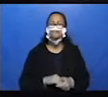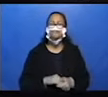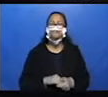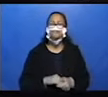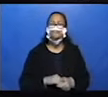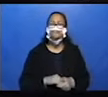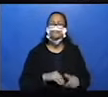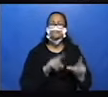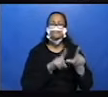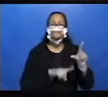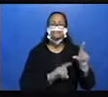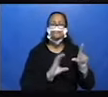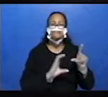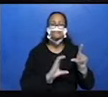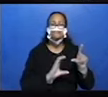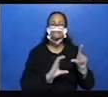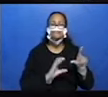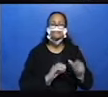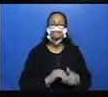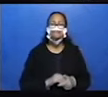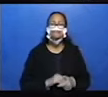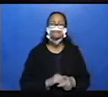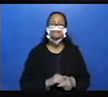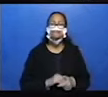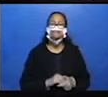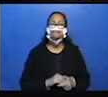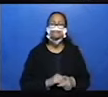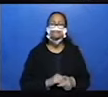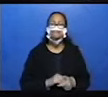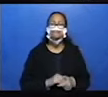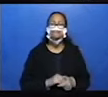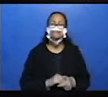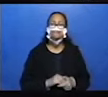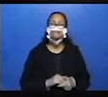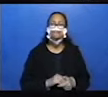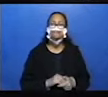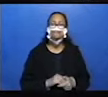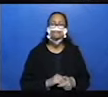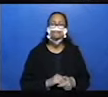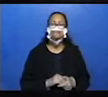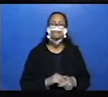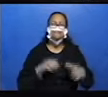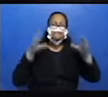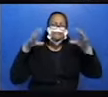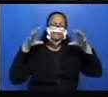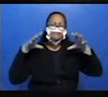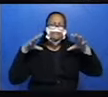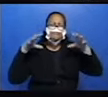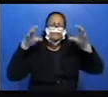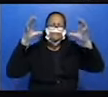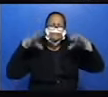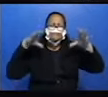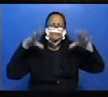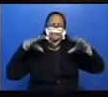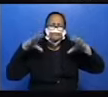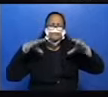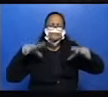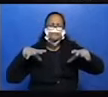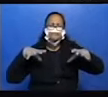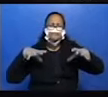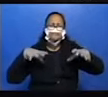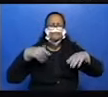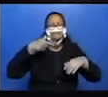Na letra C. Pontinhos. Choveu muito. Ontem. Amanhã.